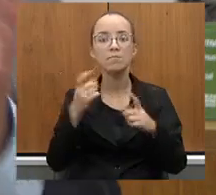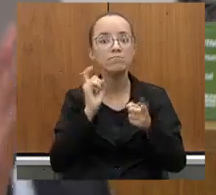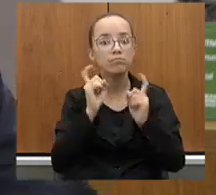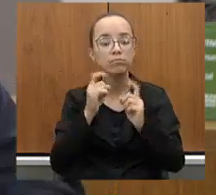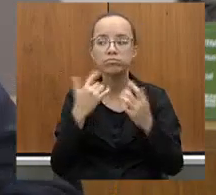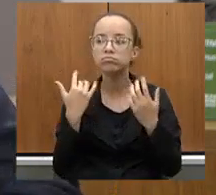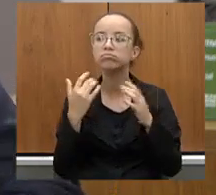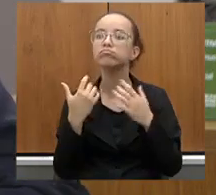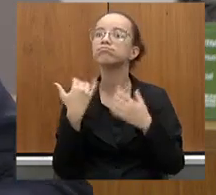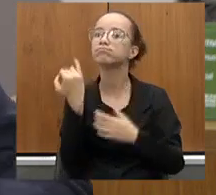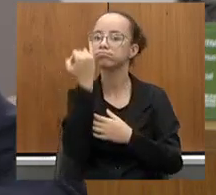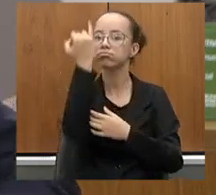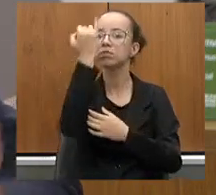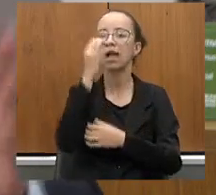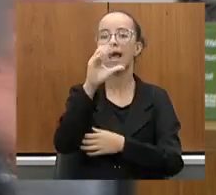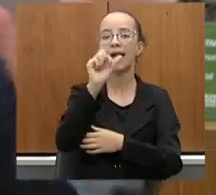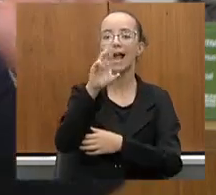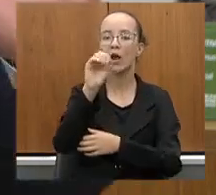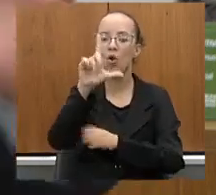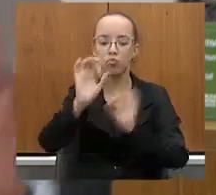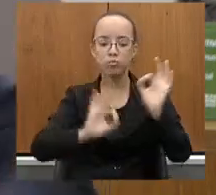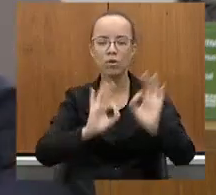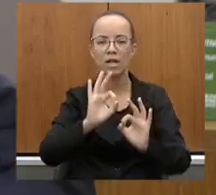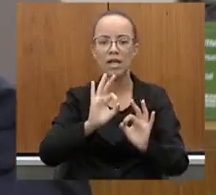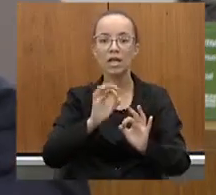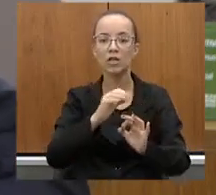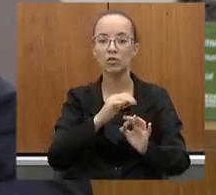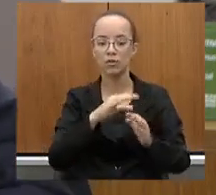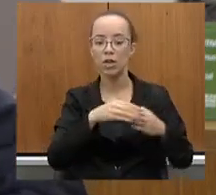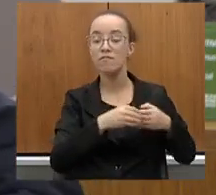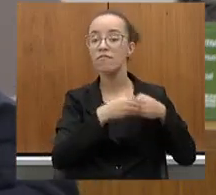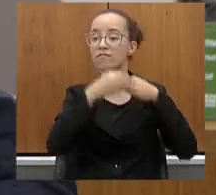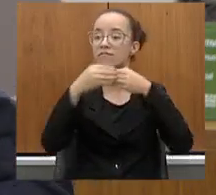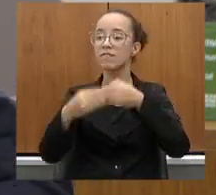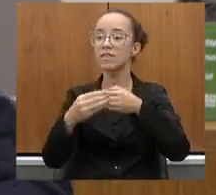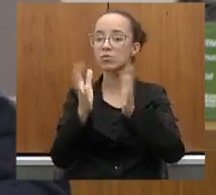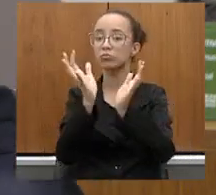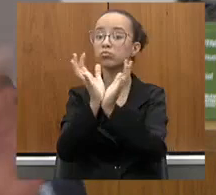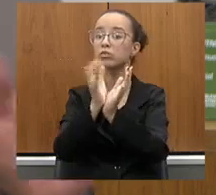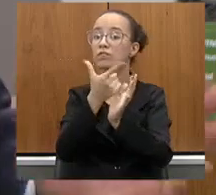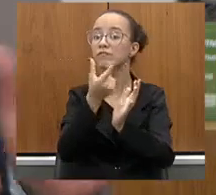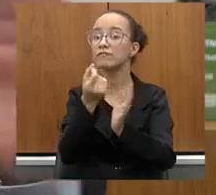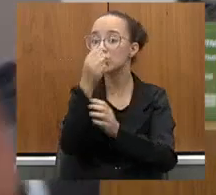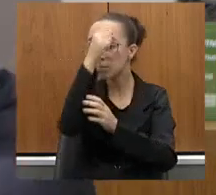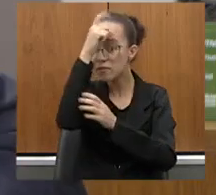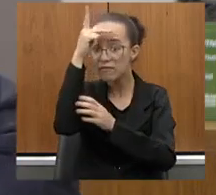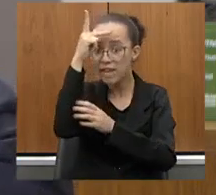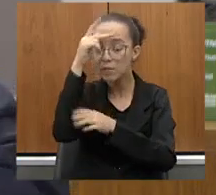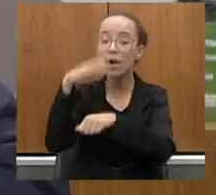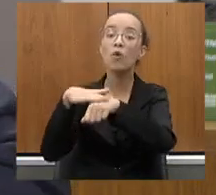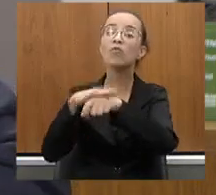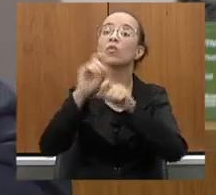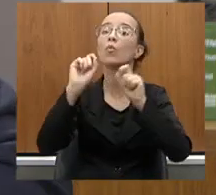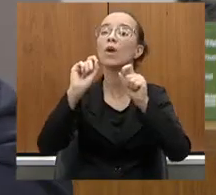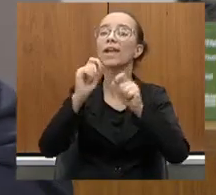nos organizou, e levamos lá mais de 20 prefeitos para falar sobre o quê? A 290.